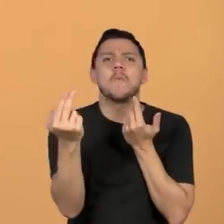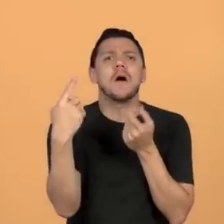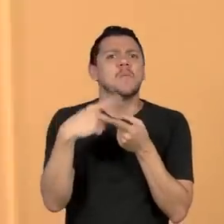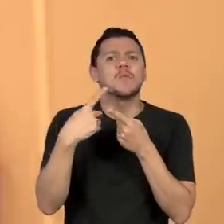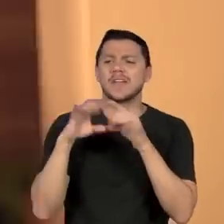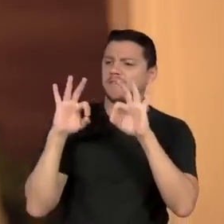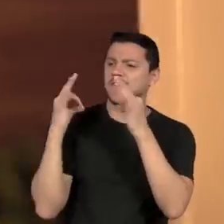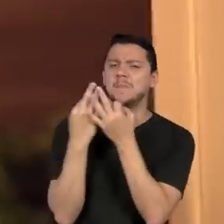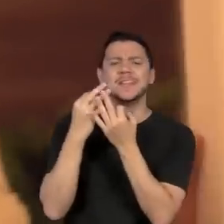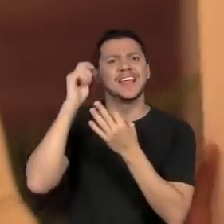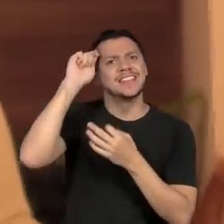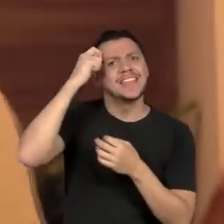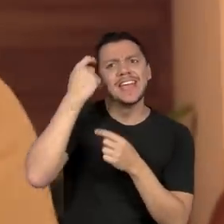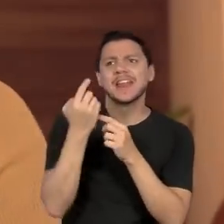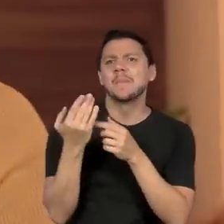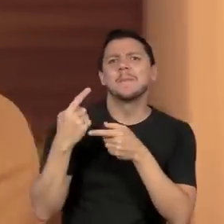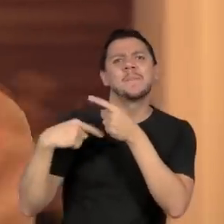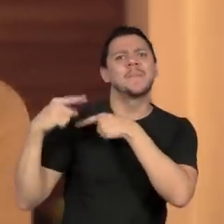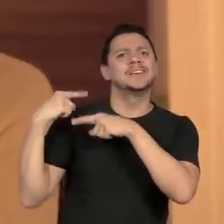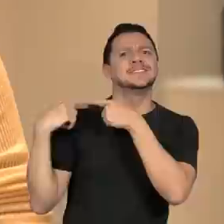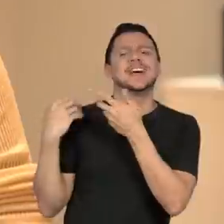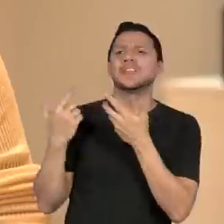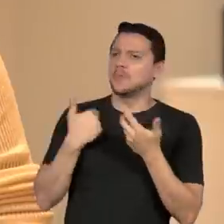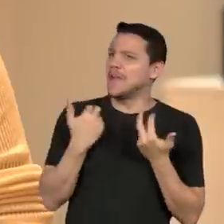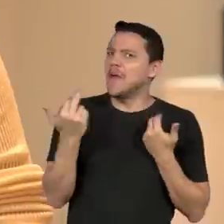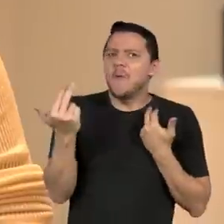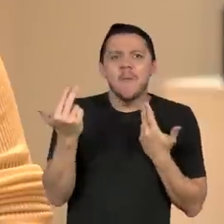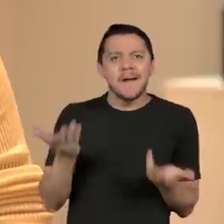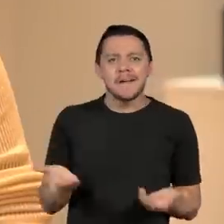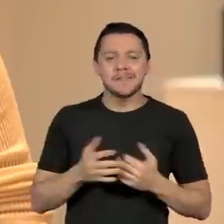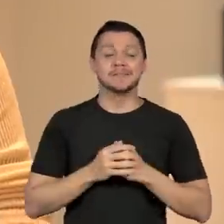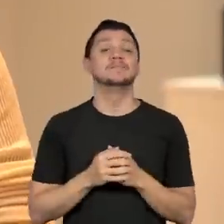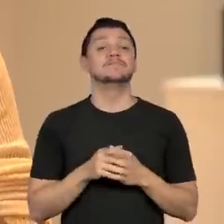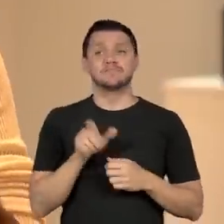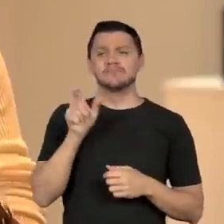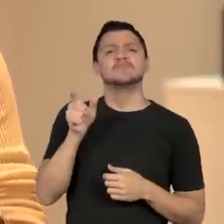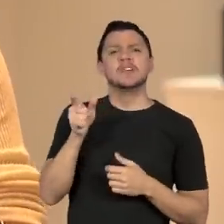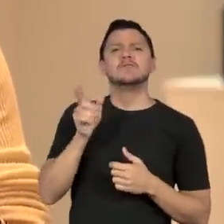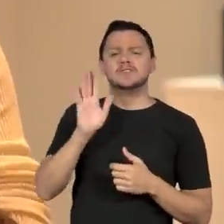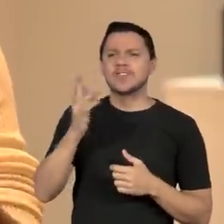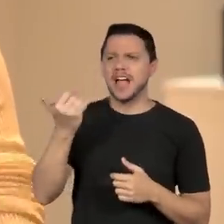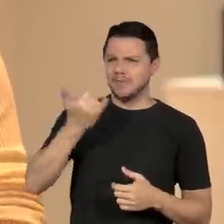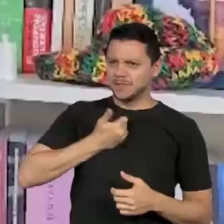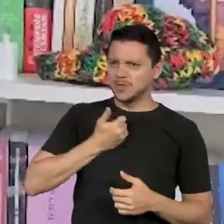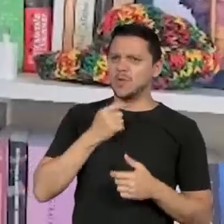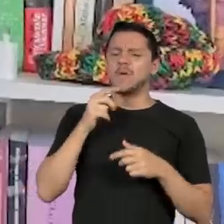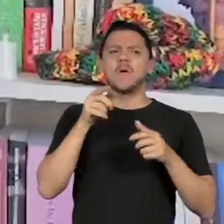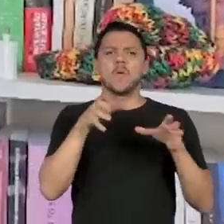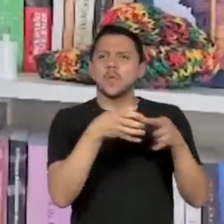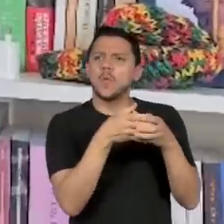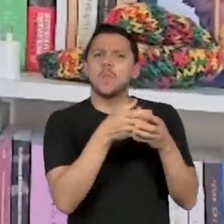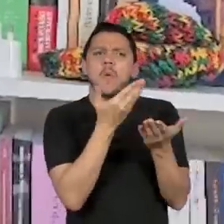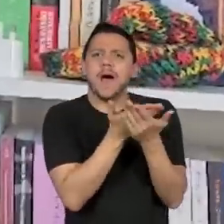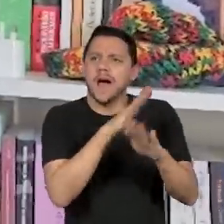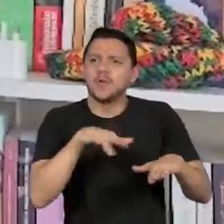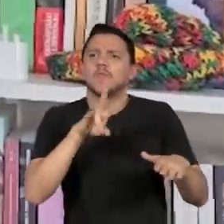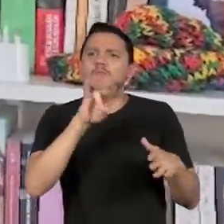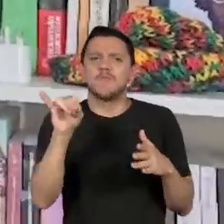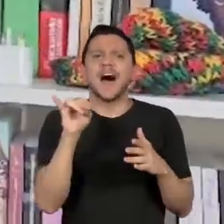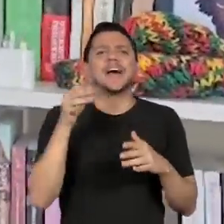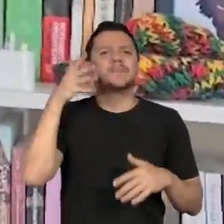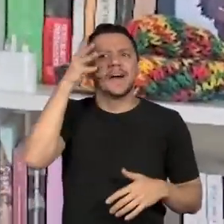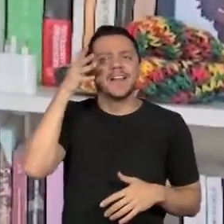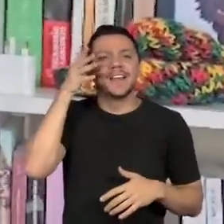Djamila ficou sabendo do trabalho dos alunos e mandou um recado especial para eles. Levo aqui esse vídeo em